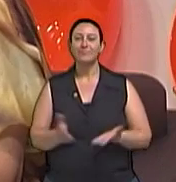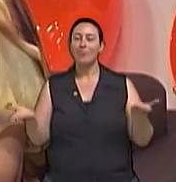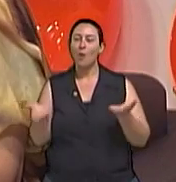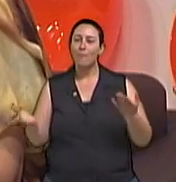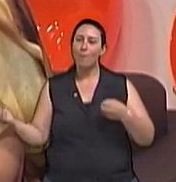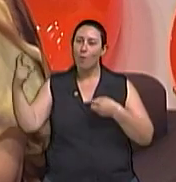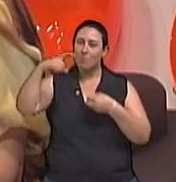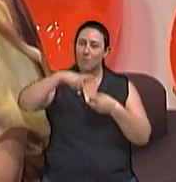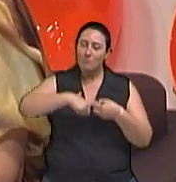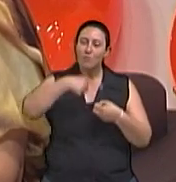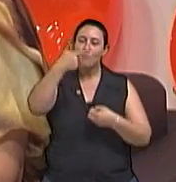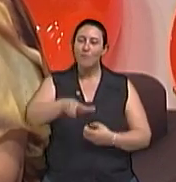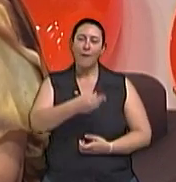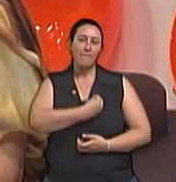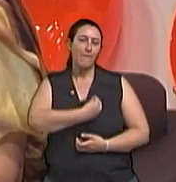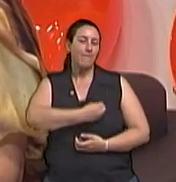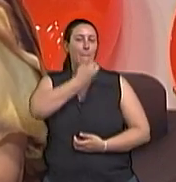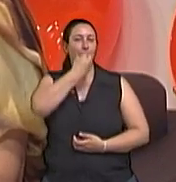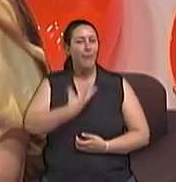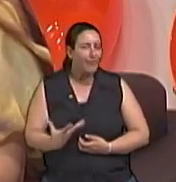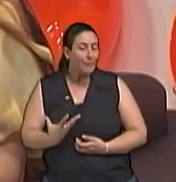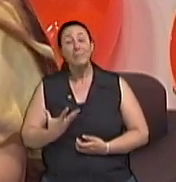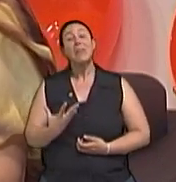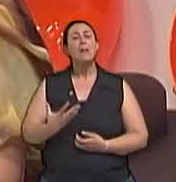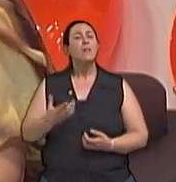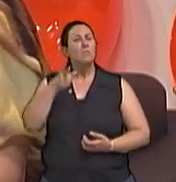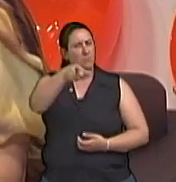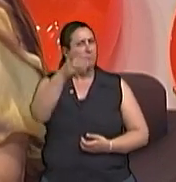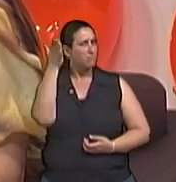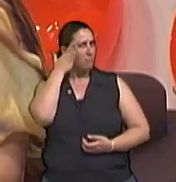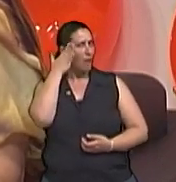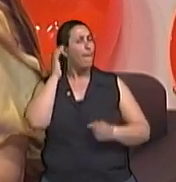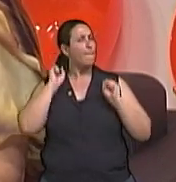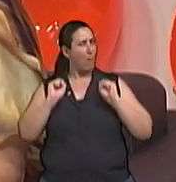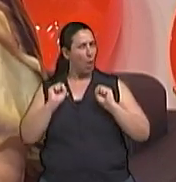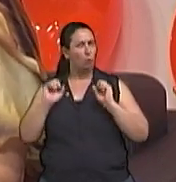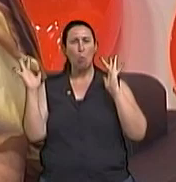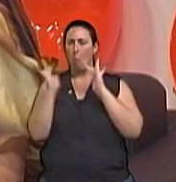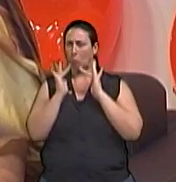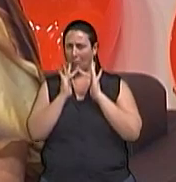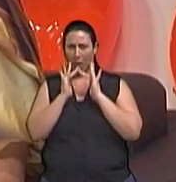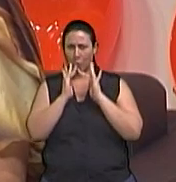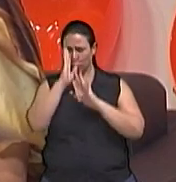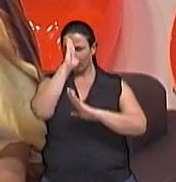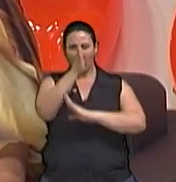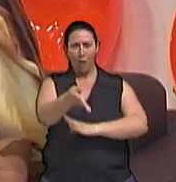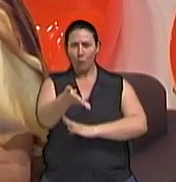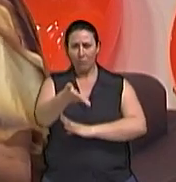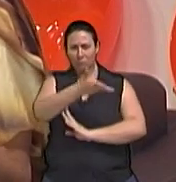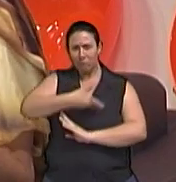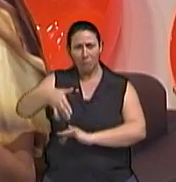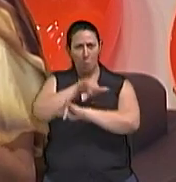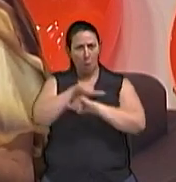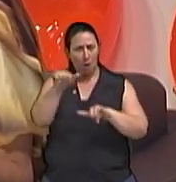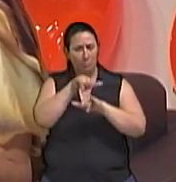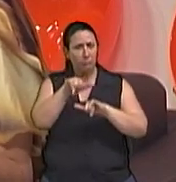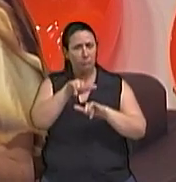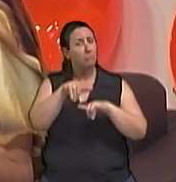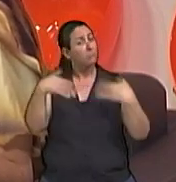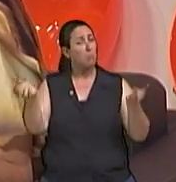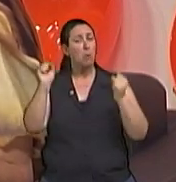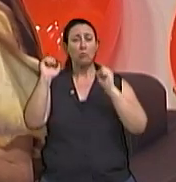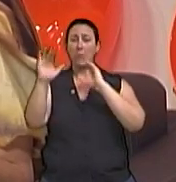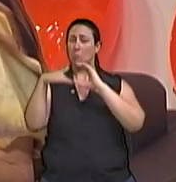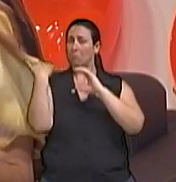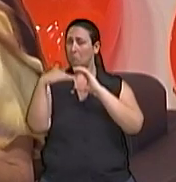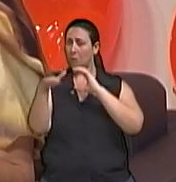Estamos de volta com o nosso Viva Bem e você sabe que pode ter uma conexão direta com a gente através do nosso e